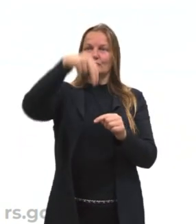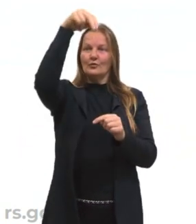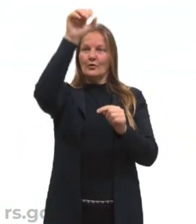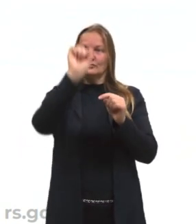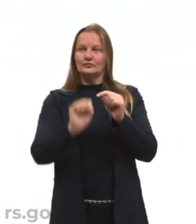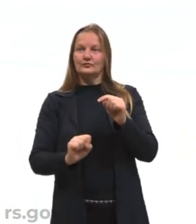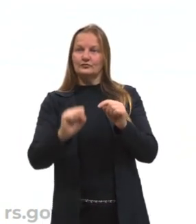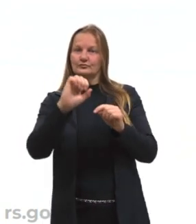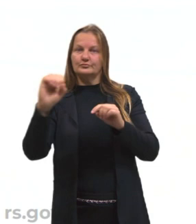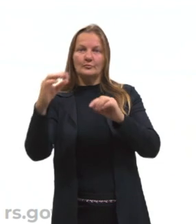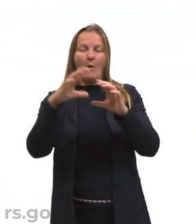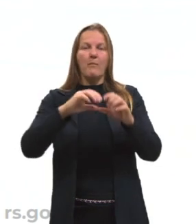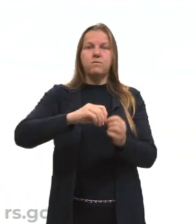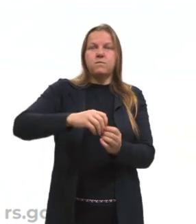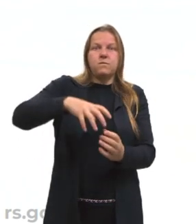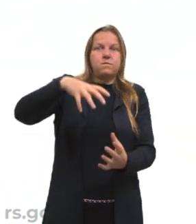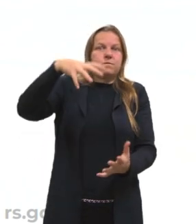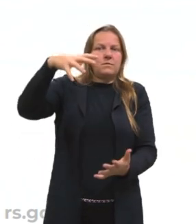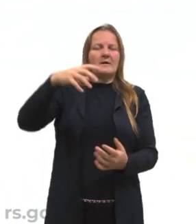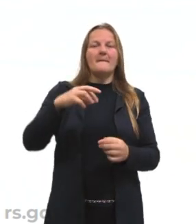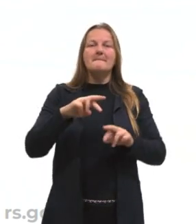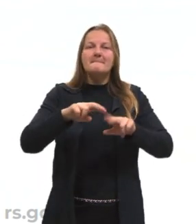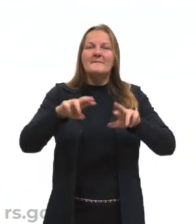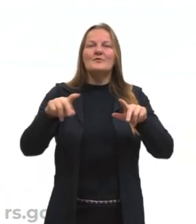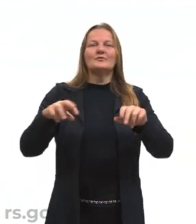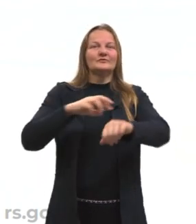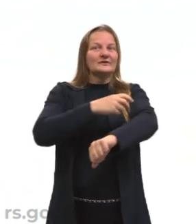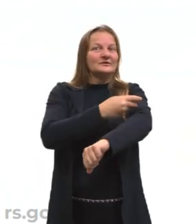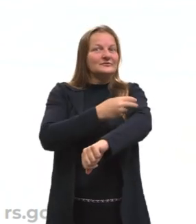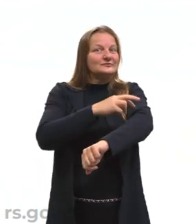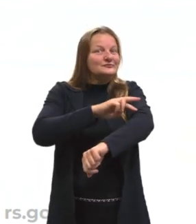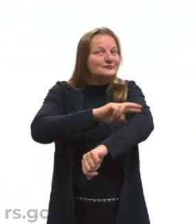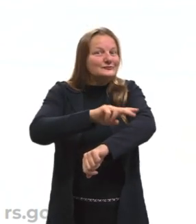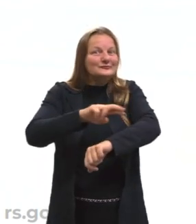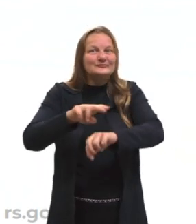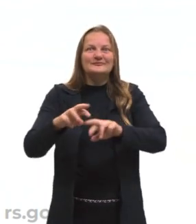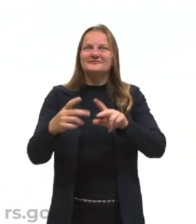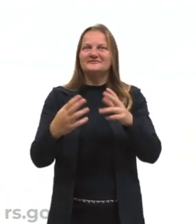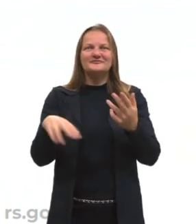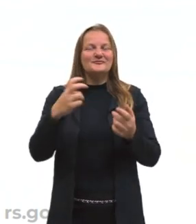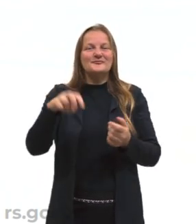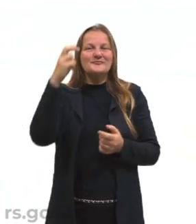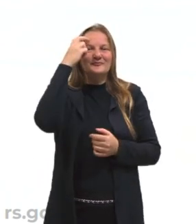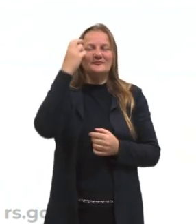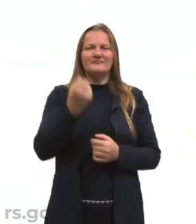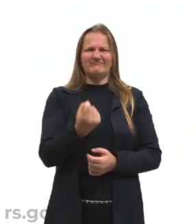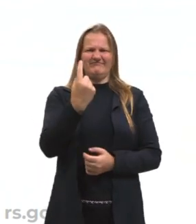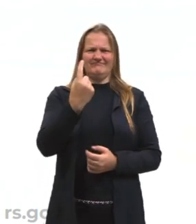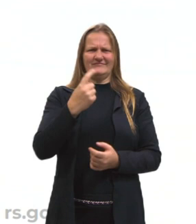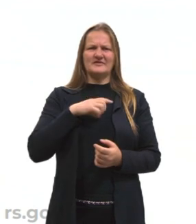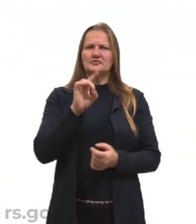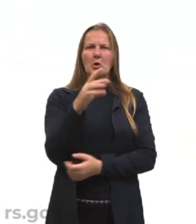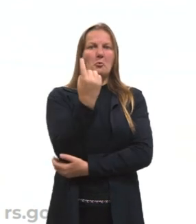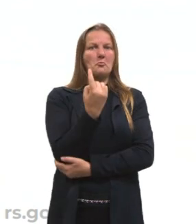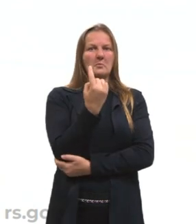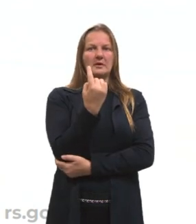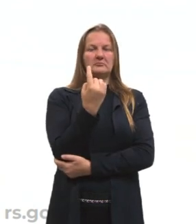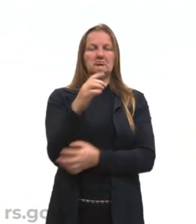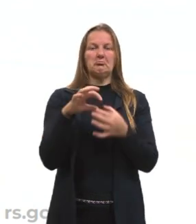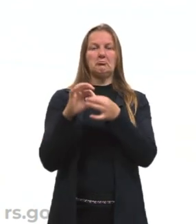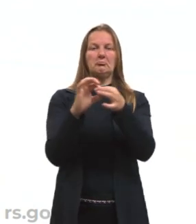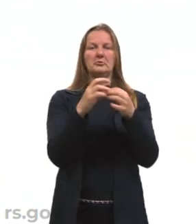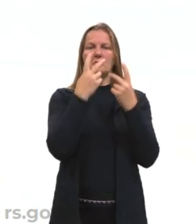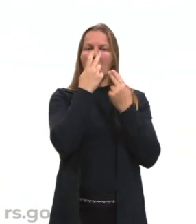e como isso é bacana, essa diversidade, né? Como seria estranho se nosso país tivéssemos